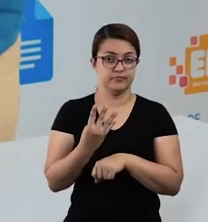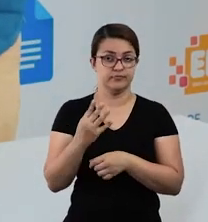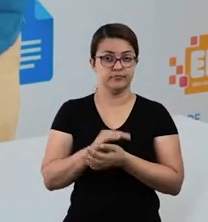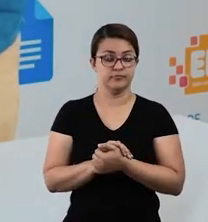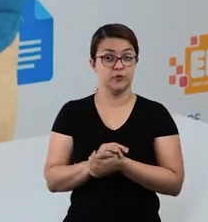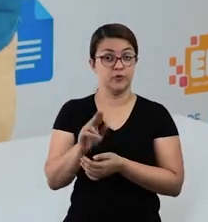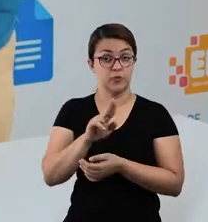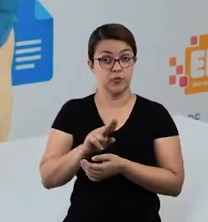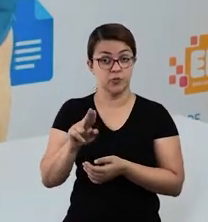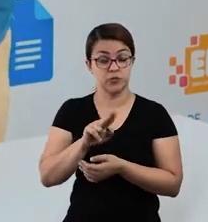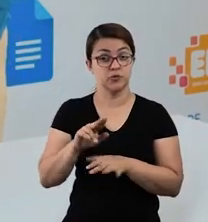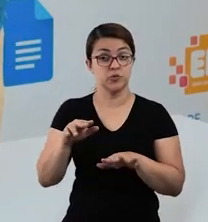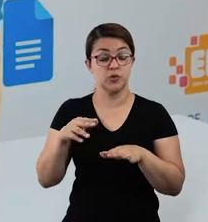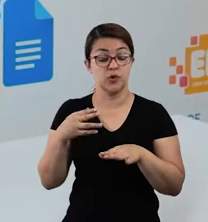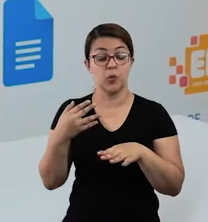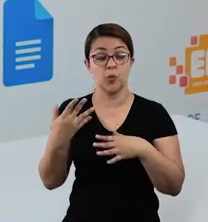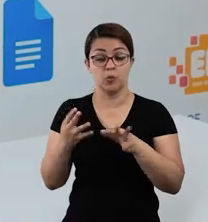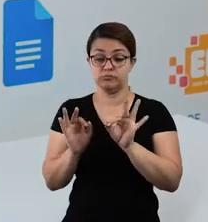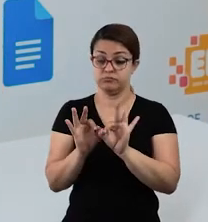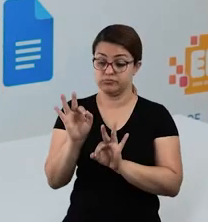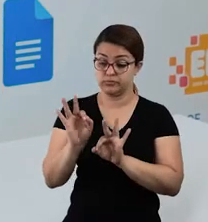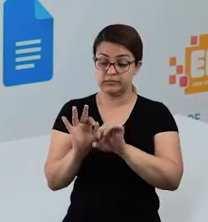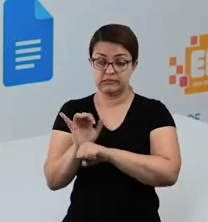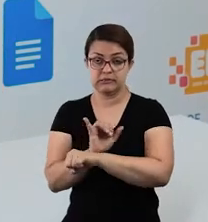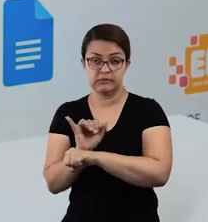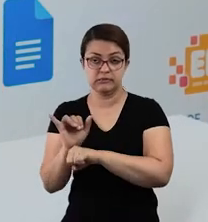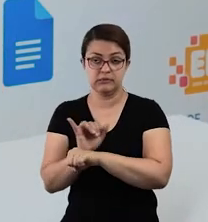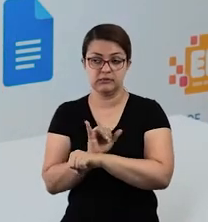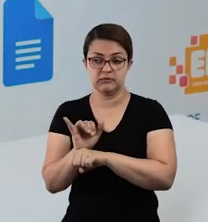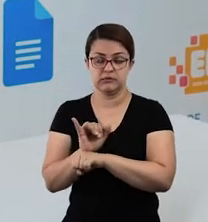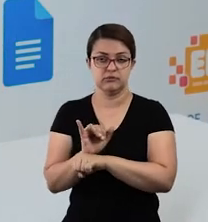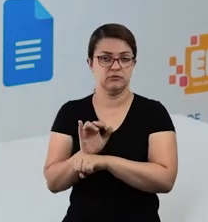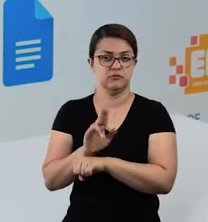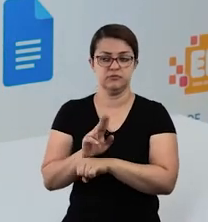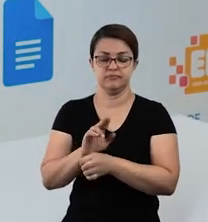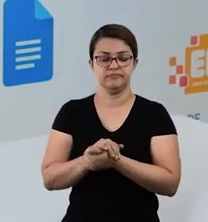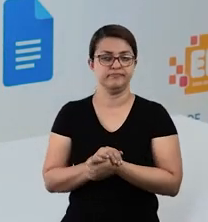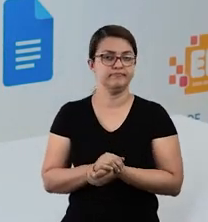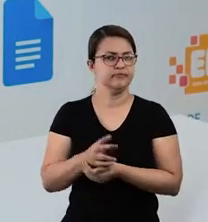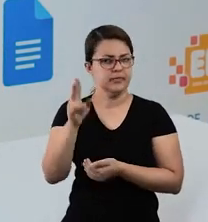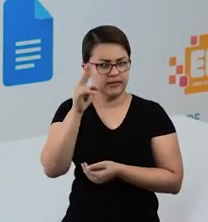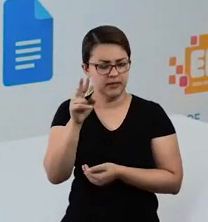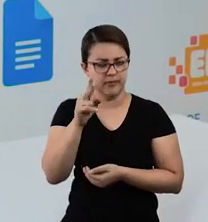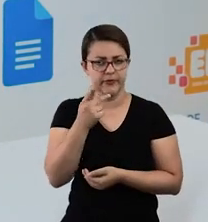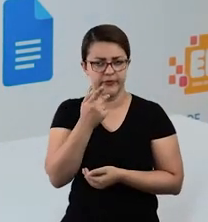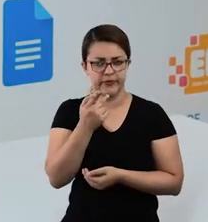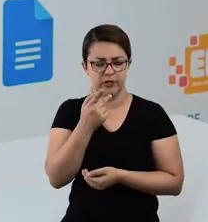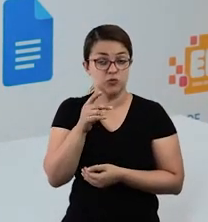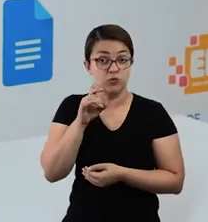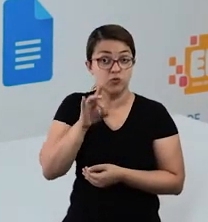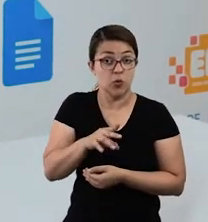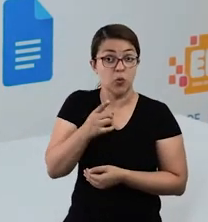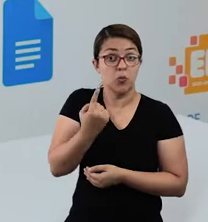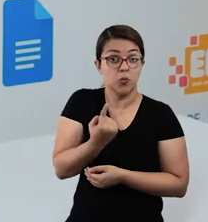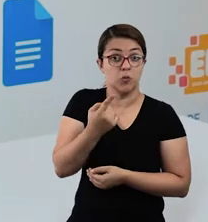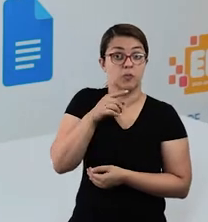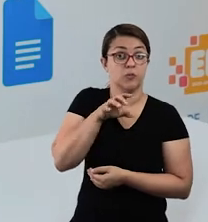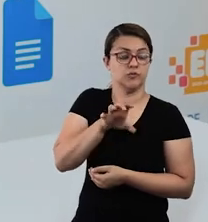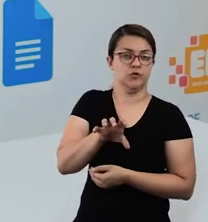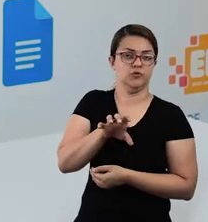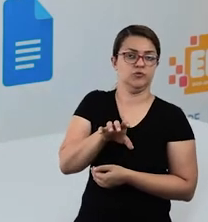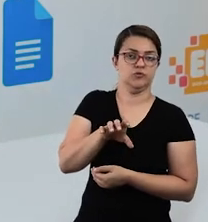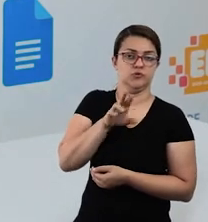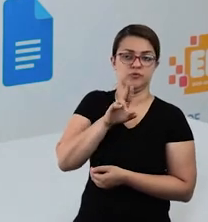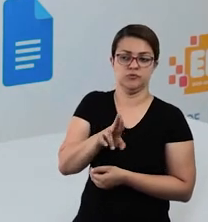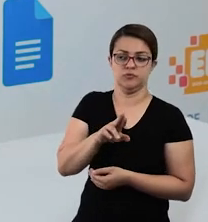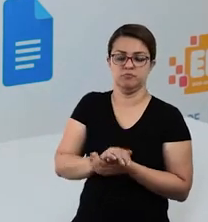Utilize as formas que você escolheu para resolver o problema. Então, lembra lá o que o Pro sempre diz. Não tem um único jeito de fazer. Você